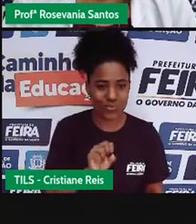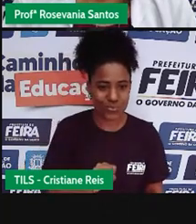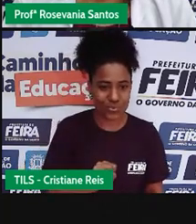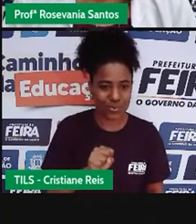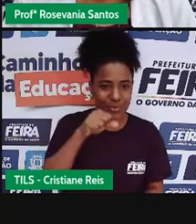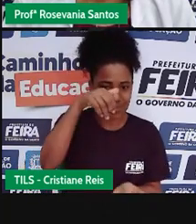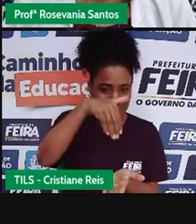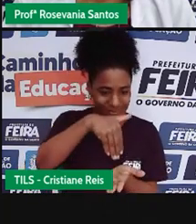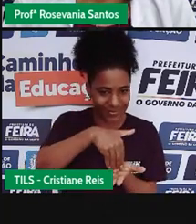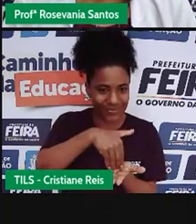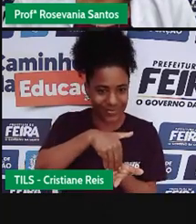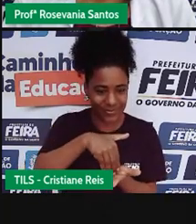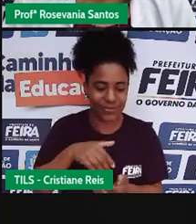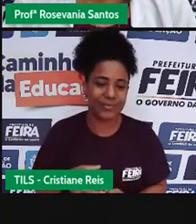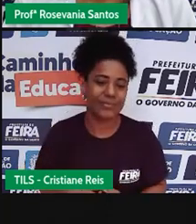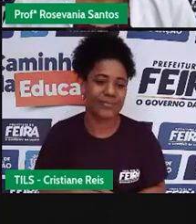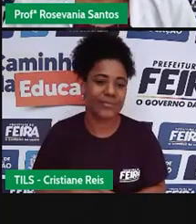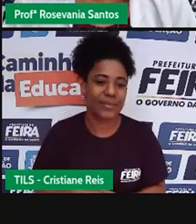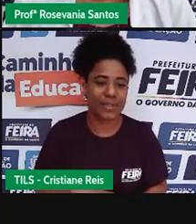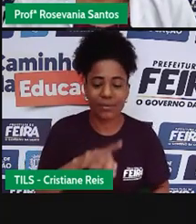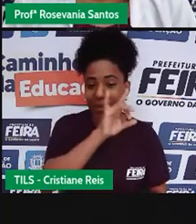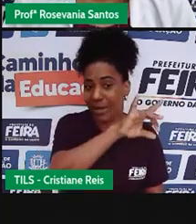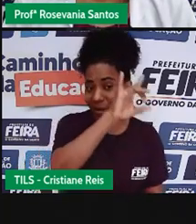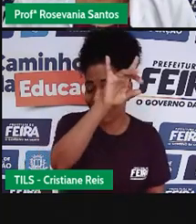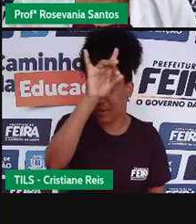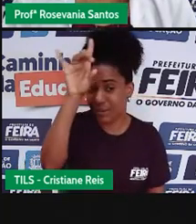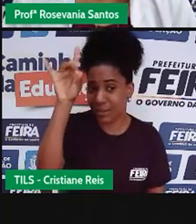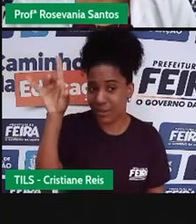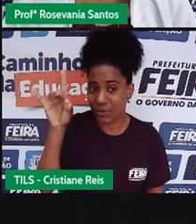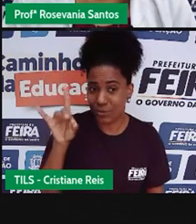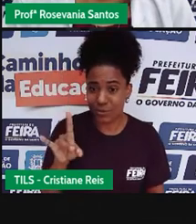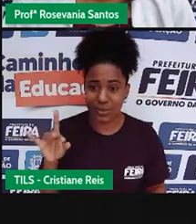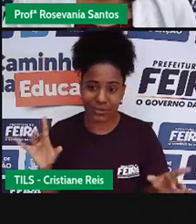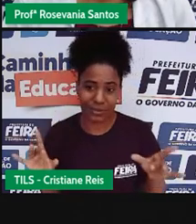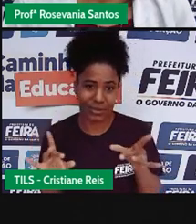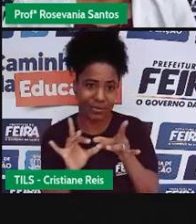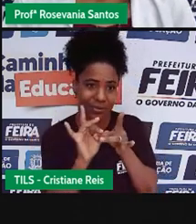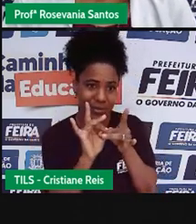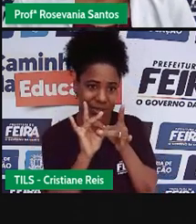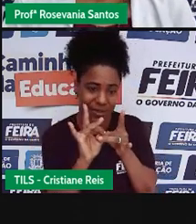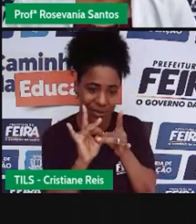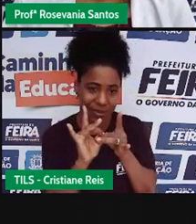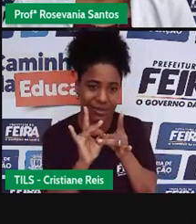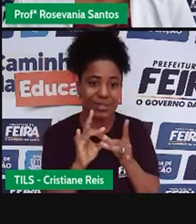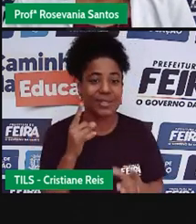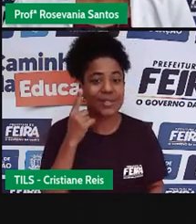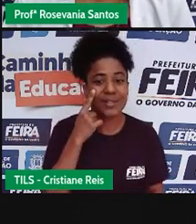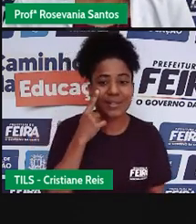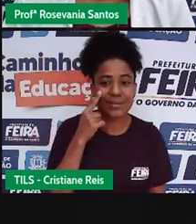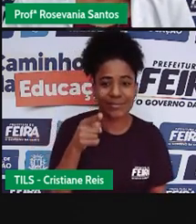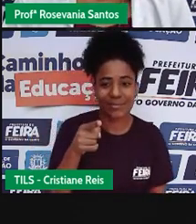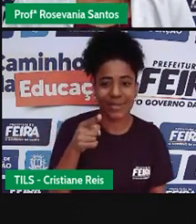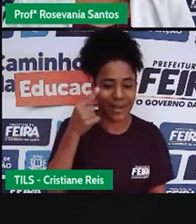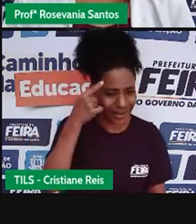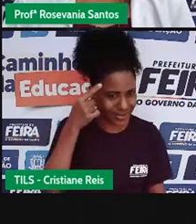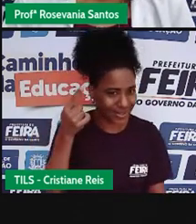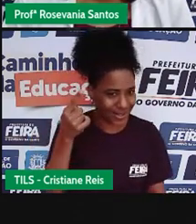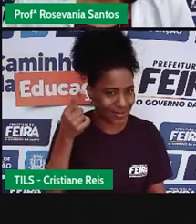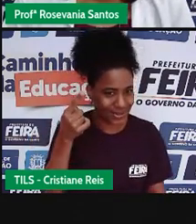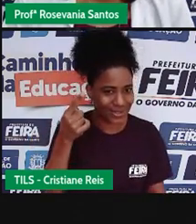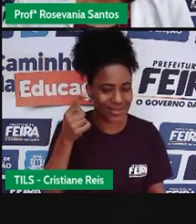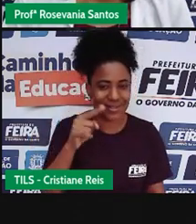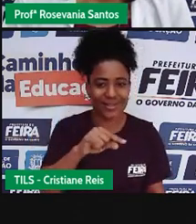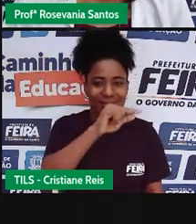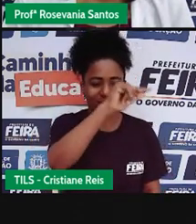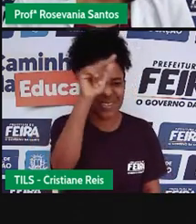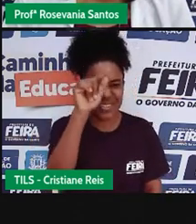É claro, gente, que isso é tipo um início, como já disse, e, ah, sim, detalhe, essas aluninhas não existe, né, mais uma